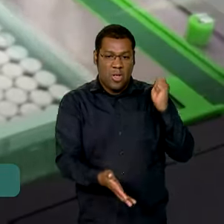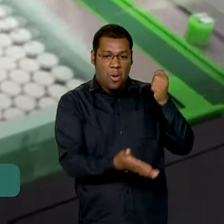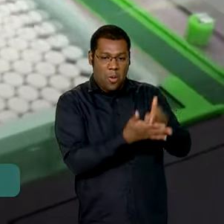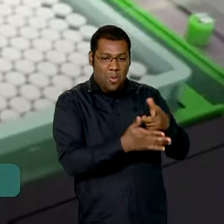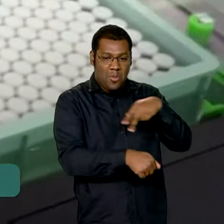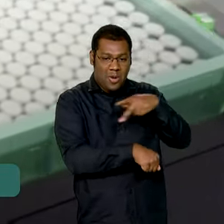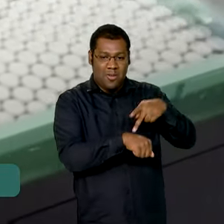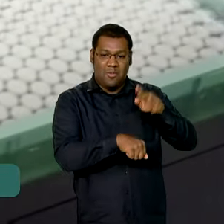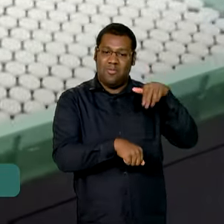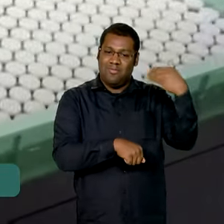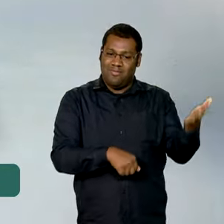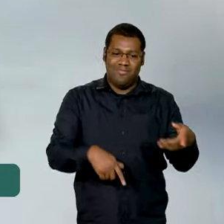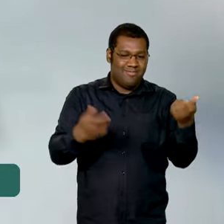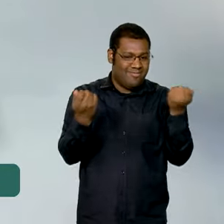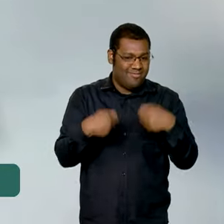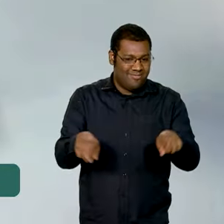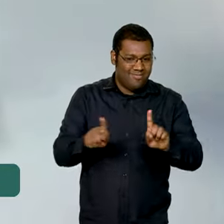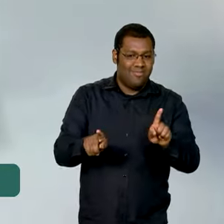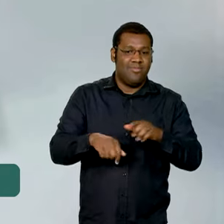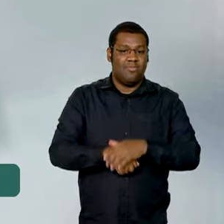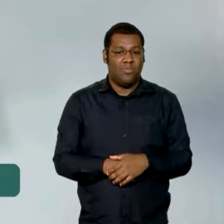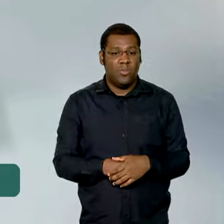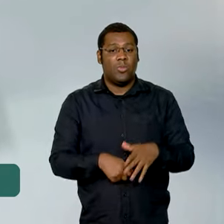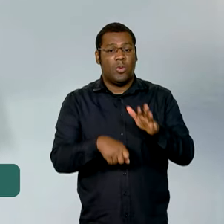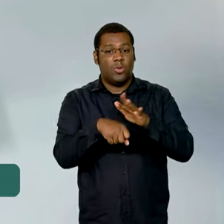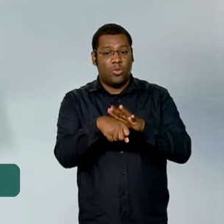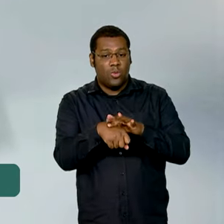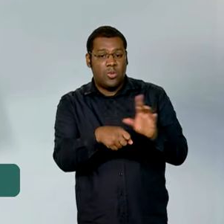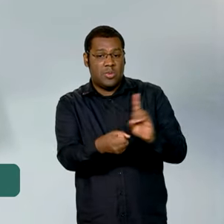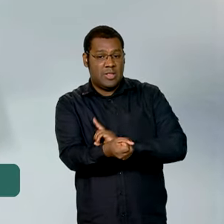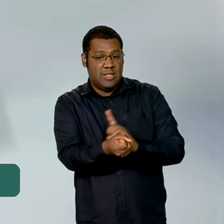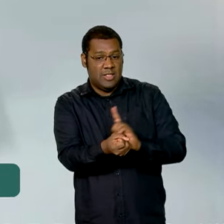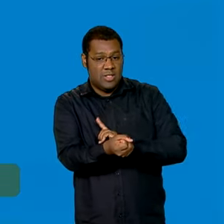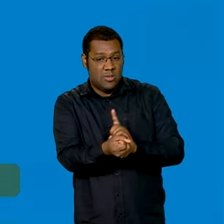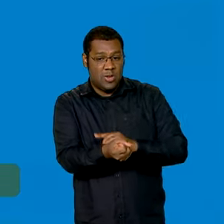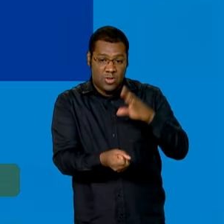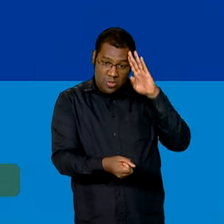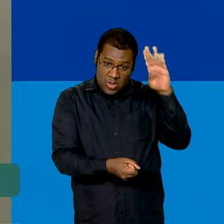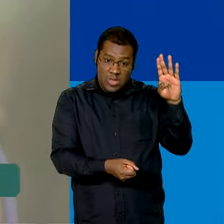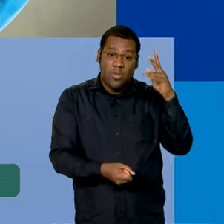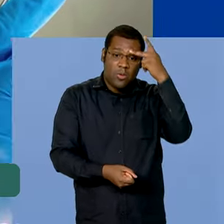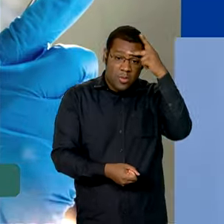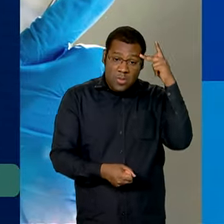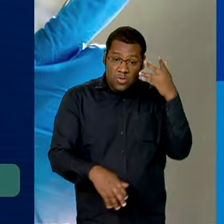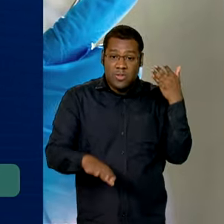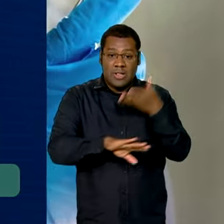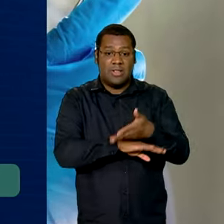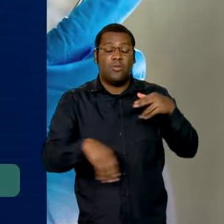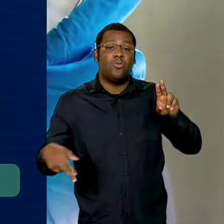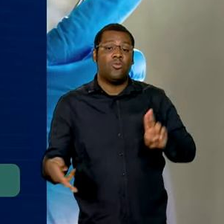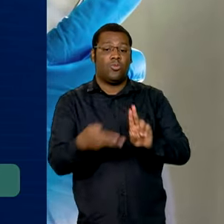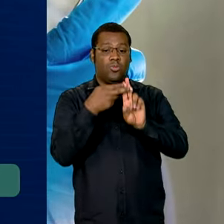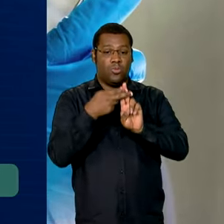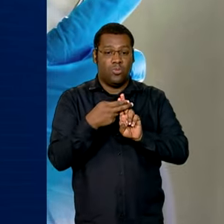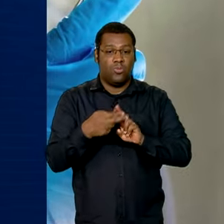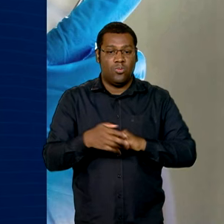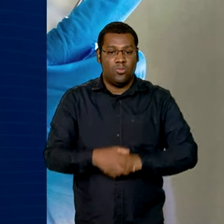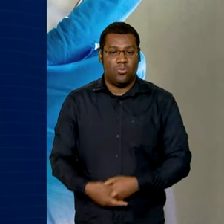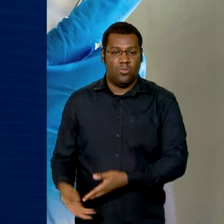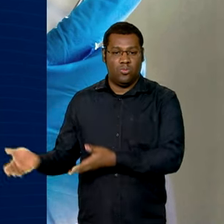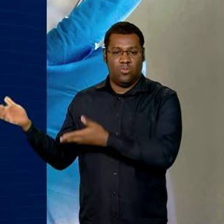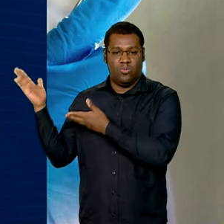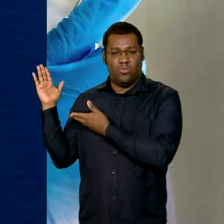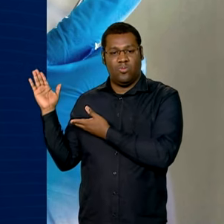estrangeiros. E o diabetes é uma das prioridades. Para isso, há uma série de soluções